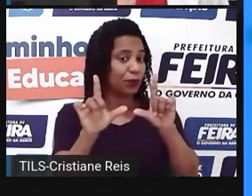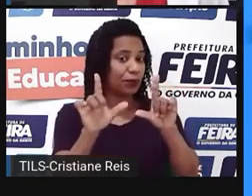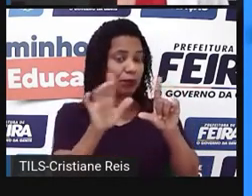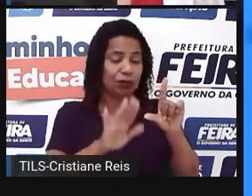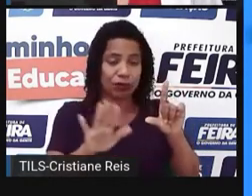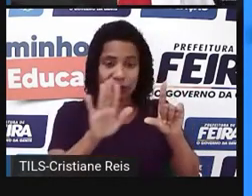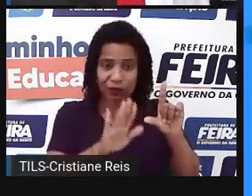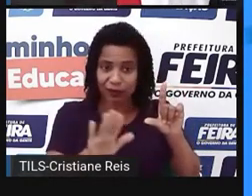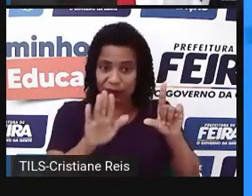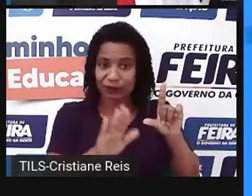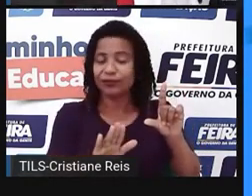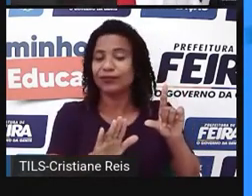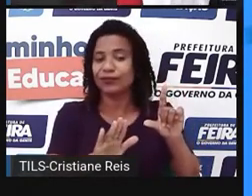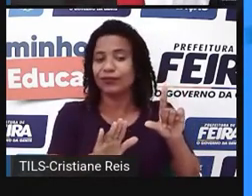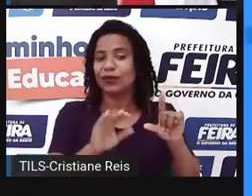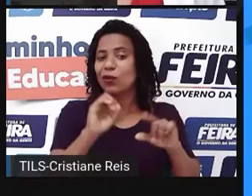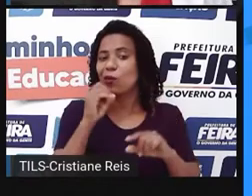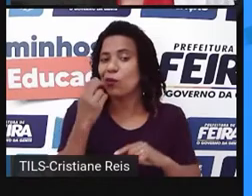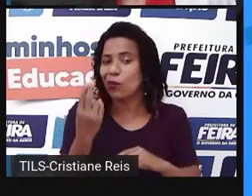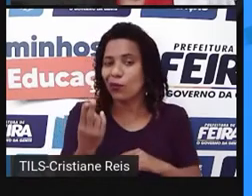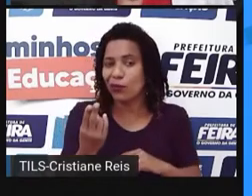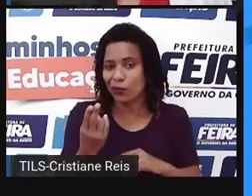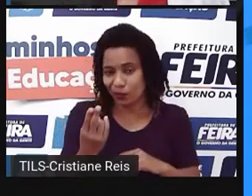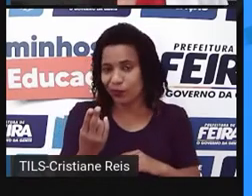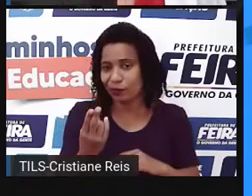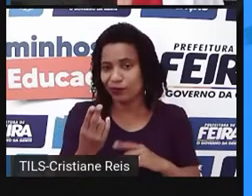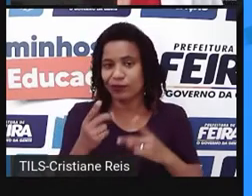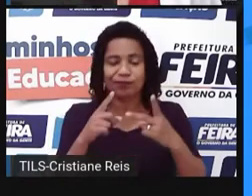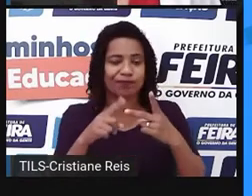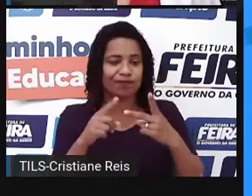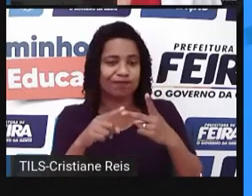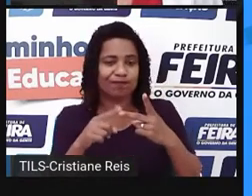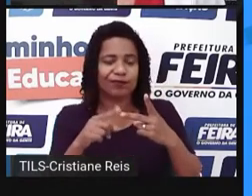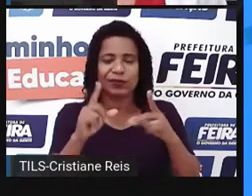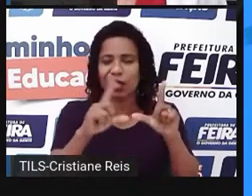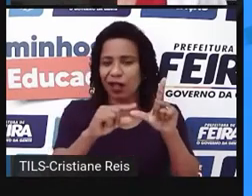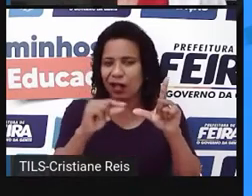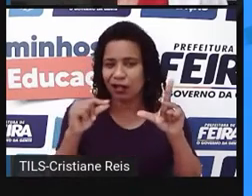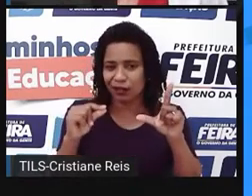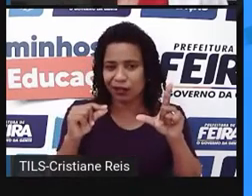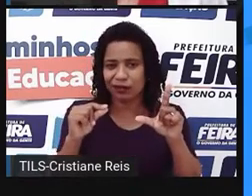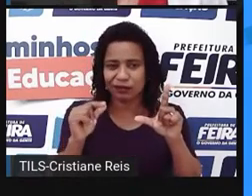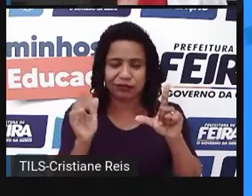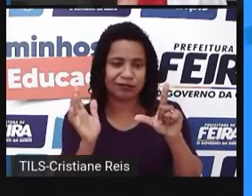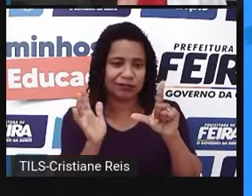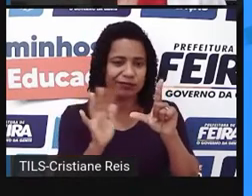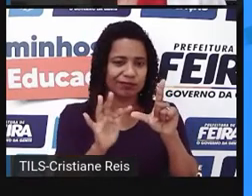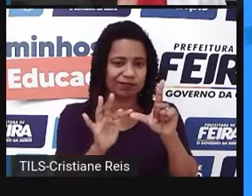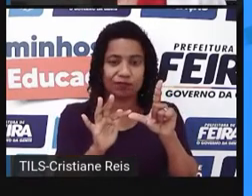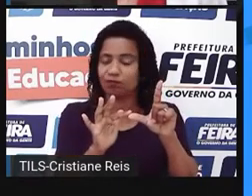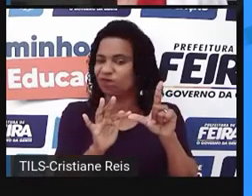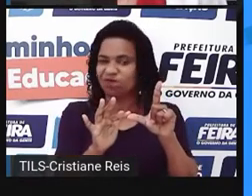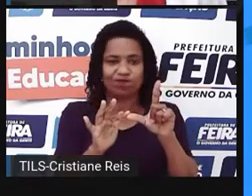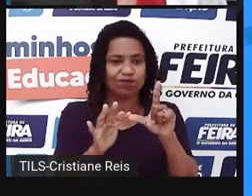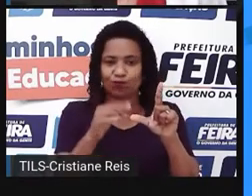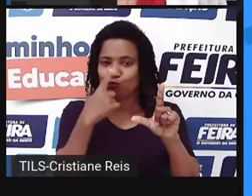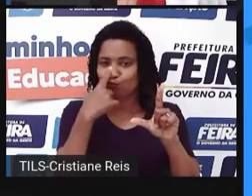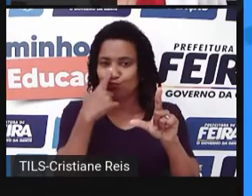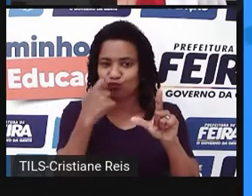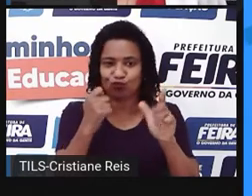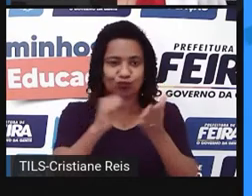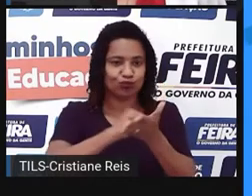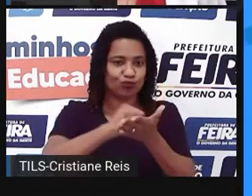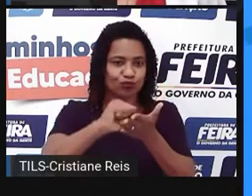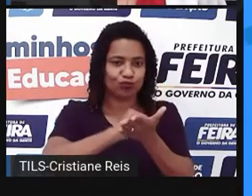Ou você evita clicar em alguns links e marca como se fosse spam. Avoid